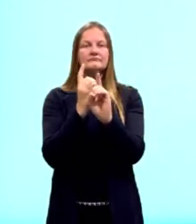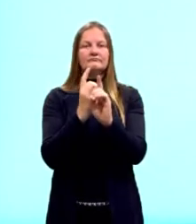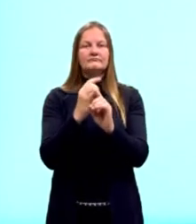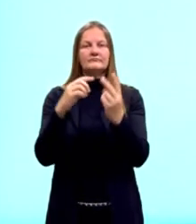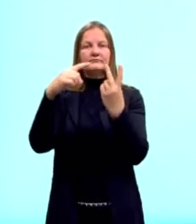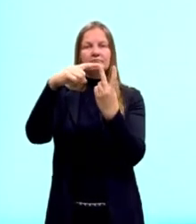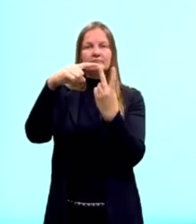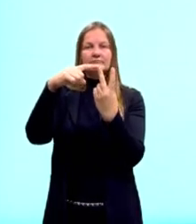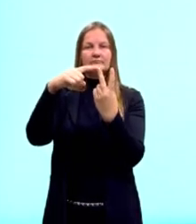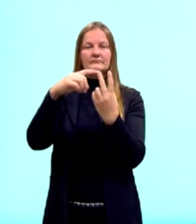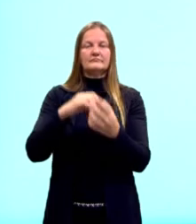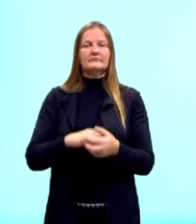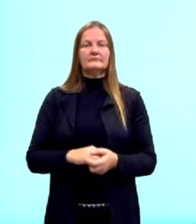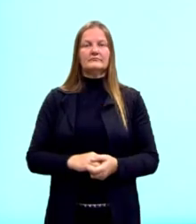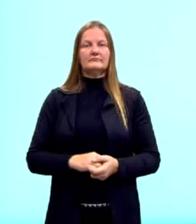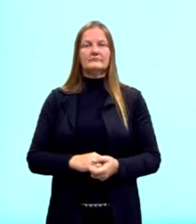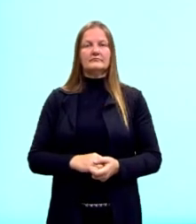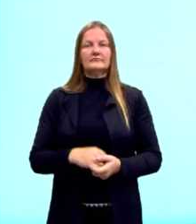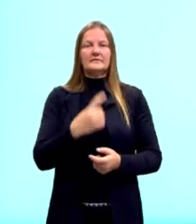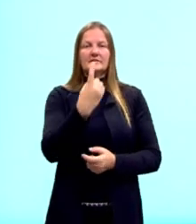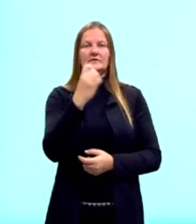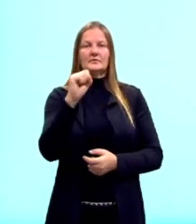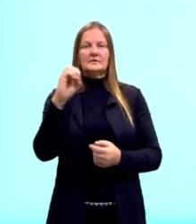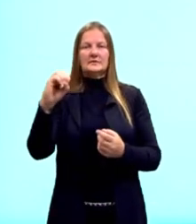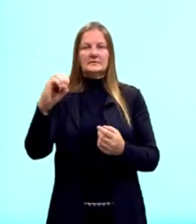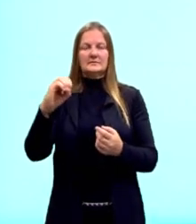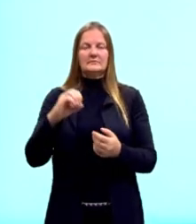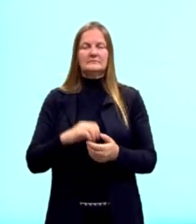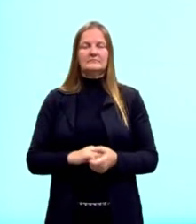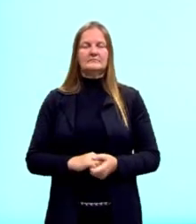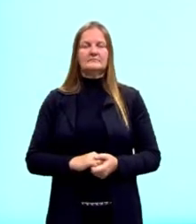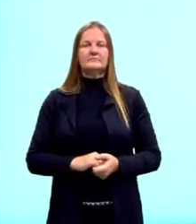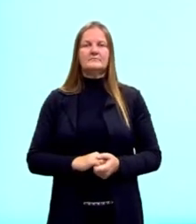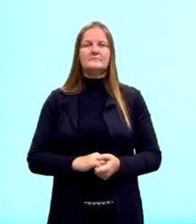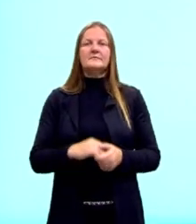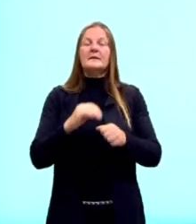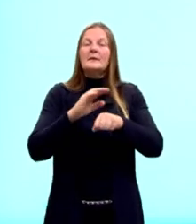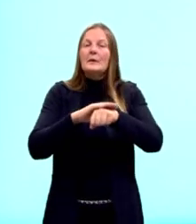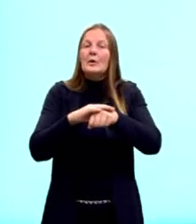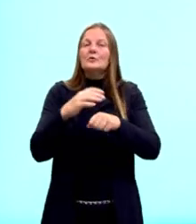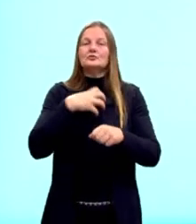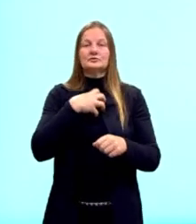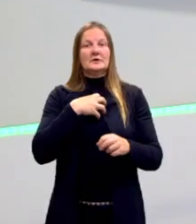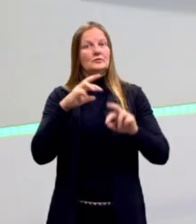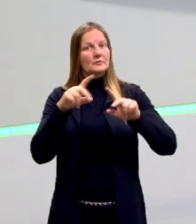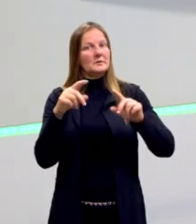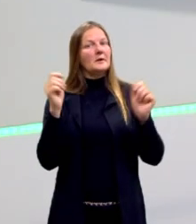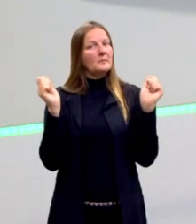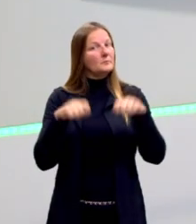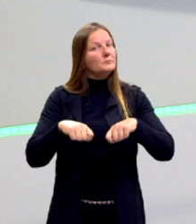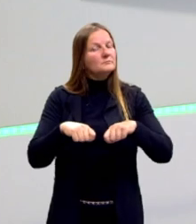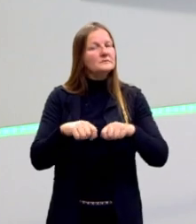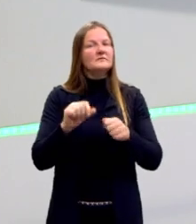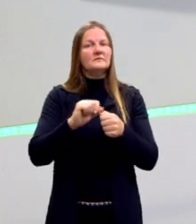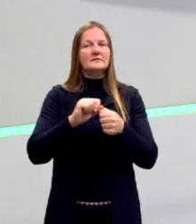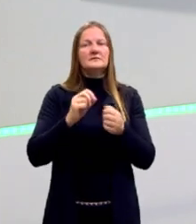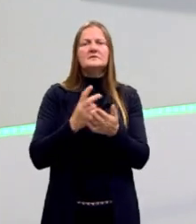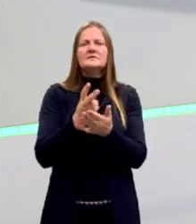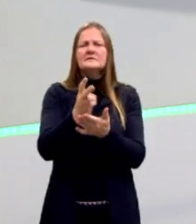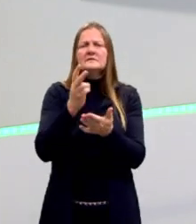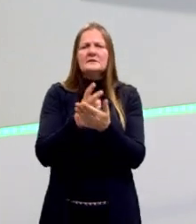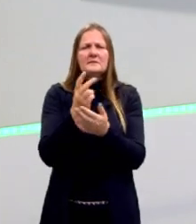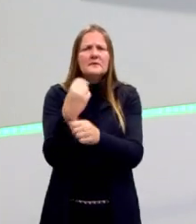radical ali, raiz de 180. Outra forma que eu deixo para vocês é sempre